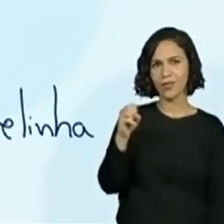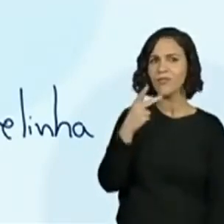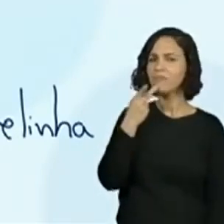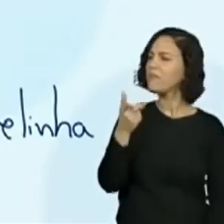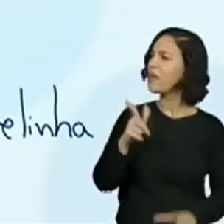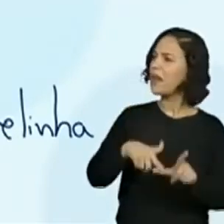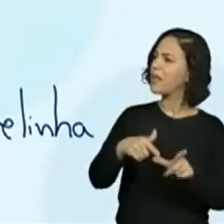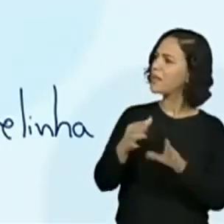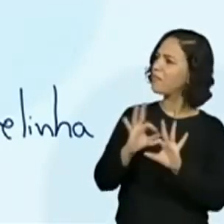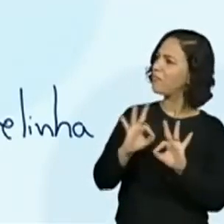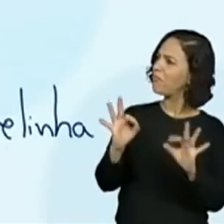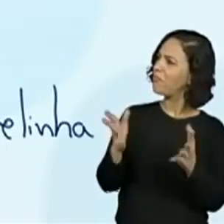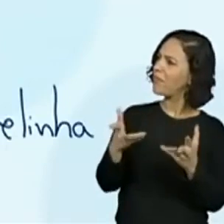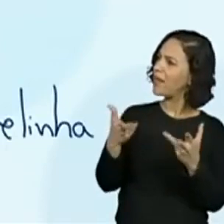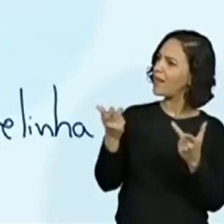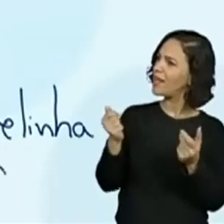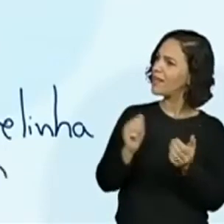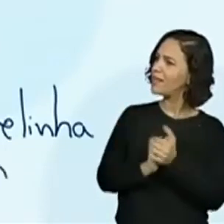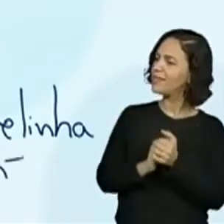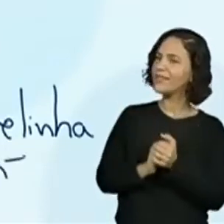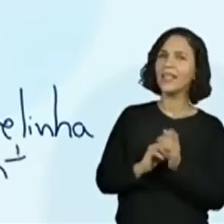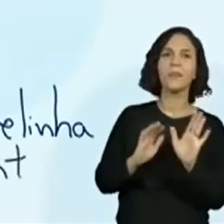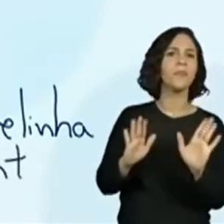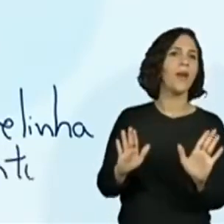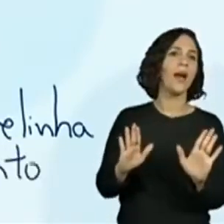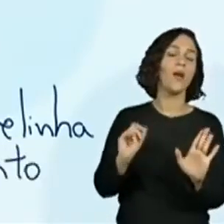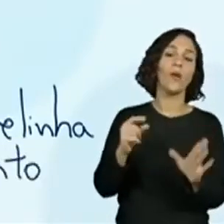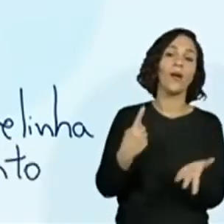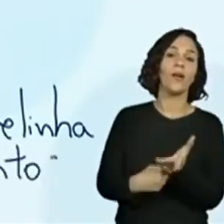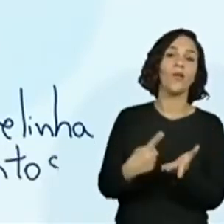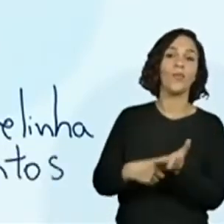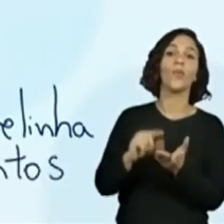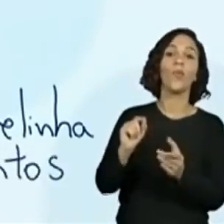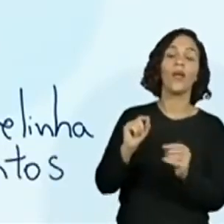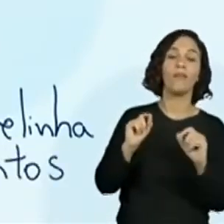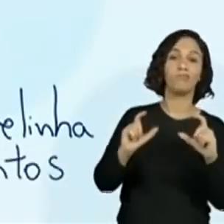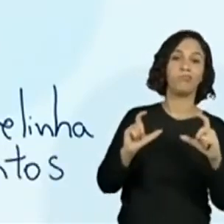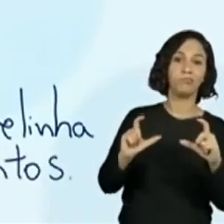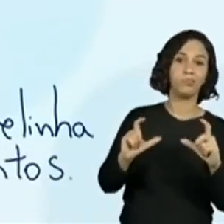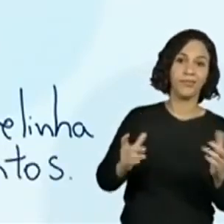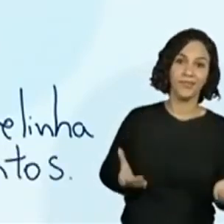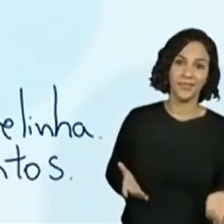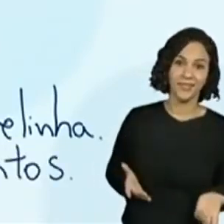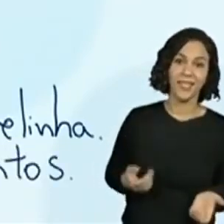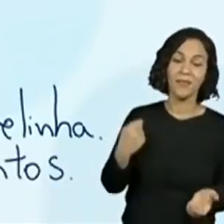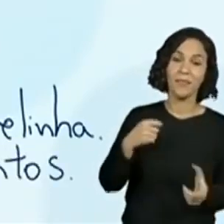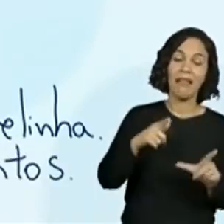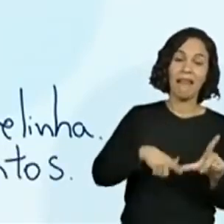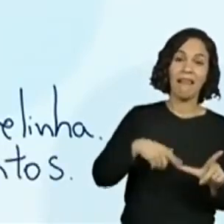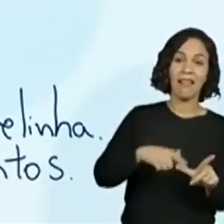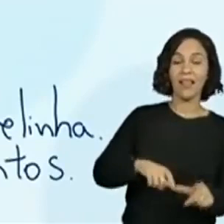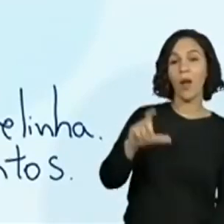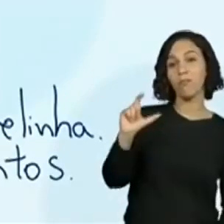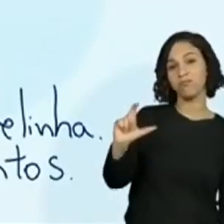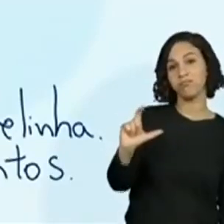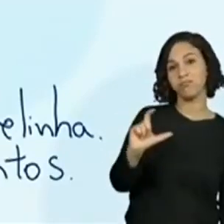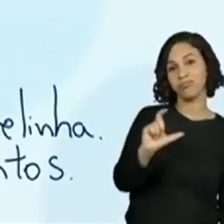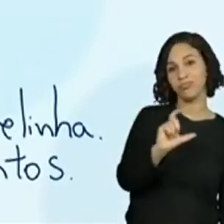É, mas não é a letra que a gente... Né? Professora dos anos iniciais, tem que escrever com letra